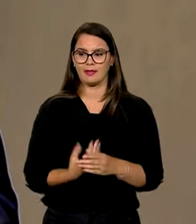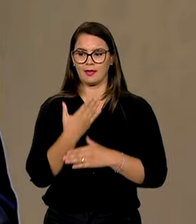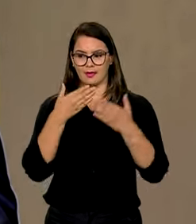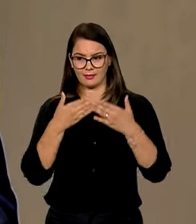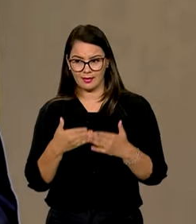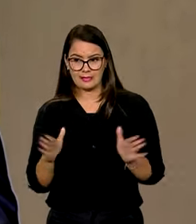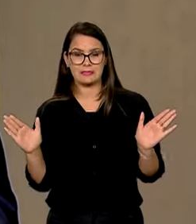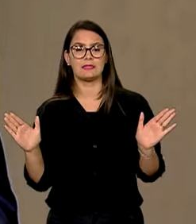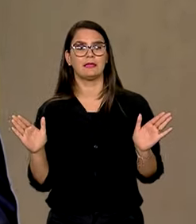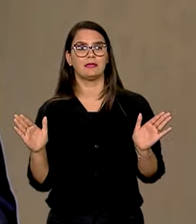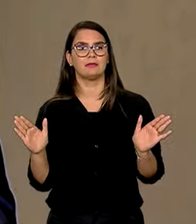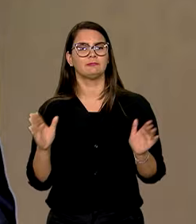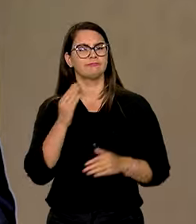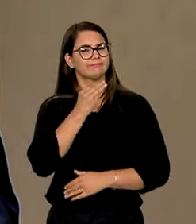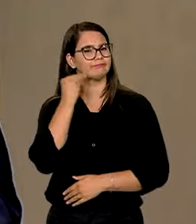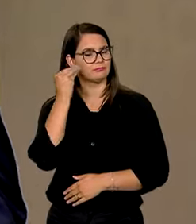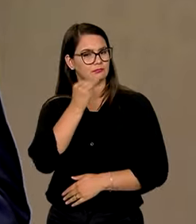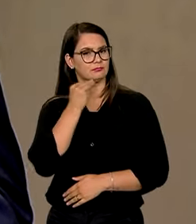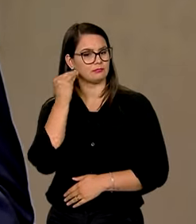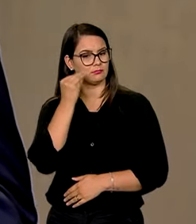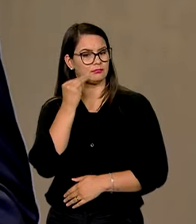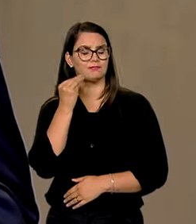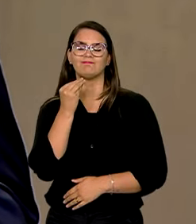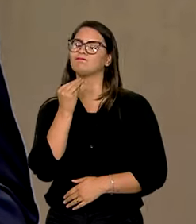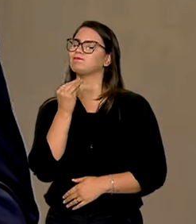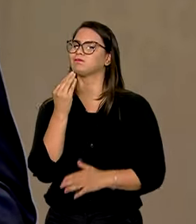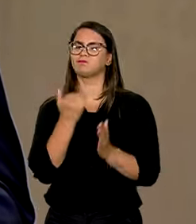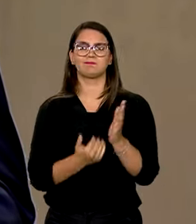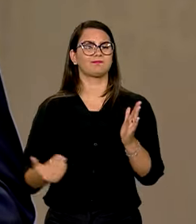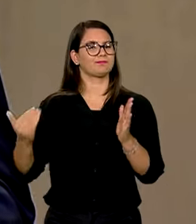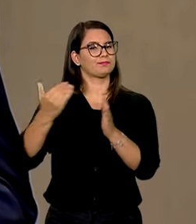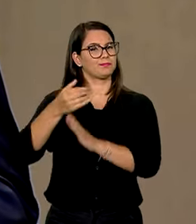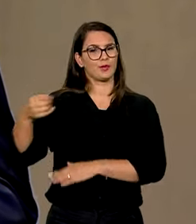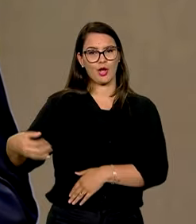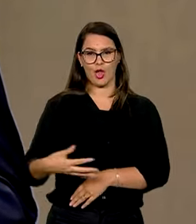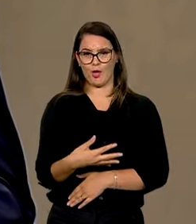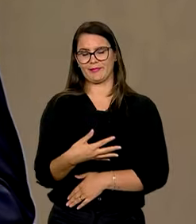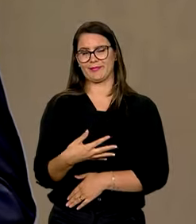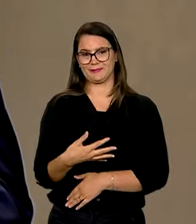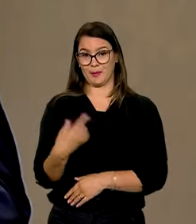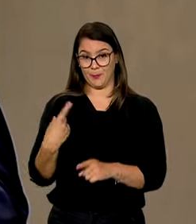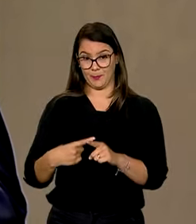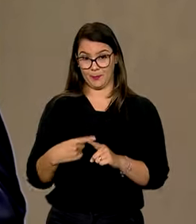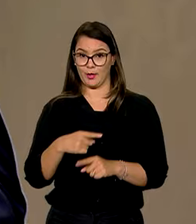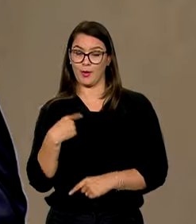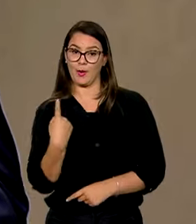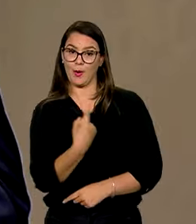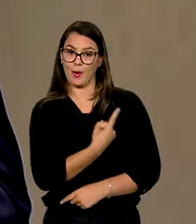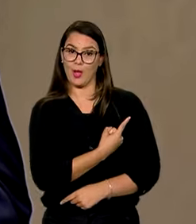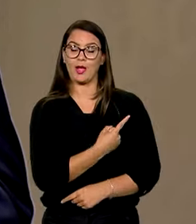lançando uma experiência absolutamente inovadora. porque nós estamos